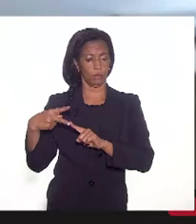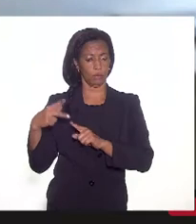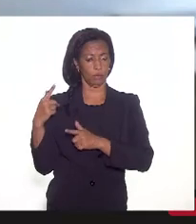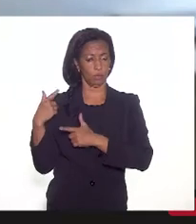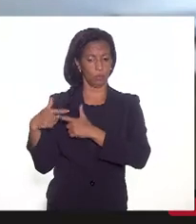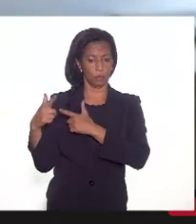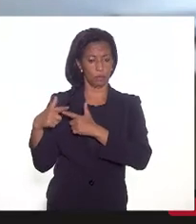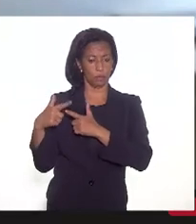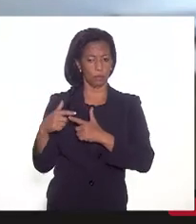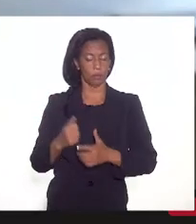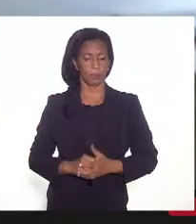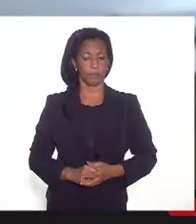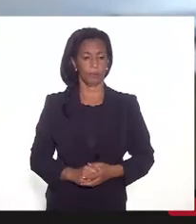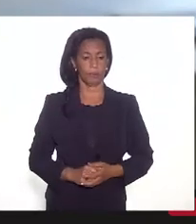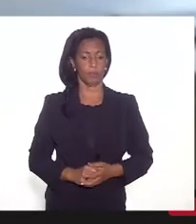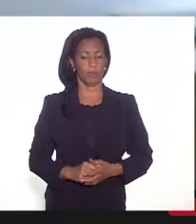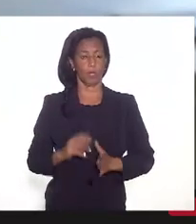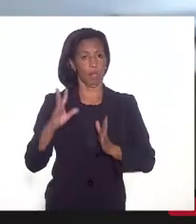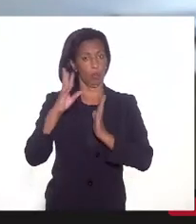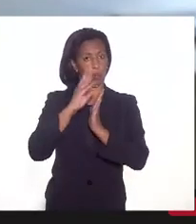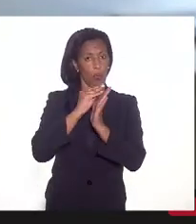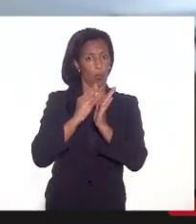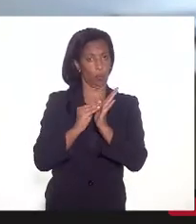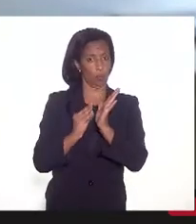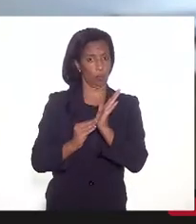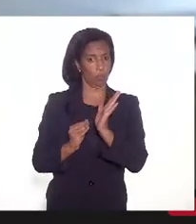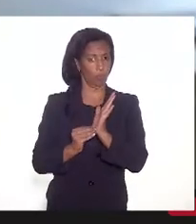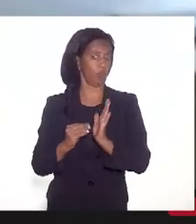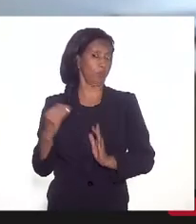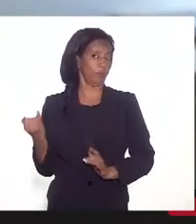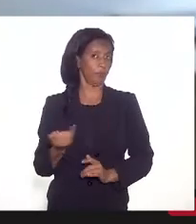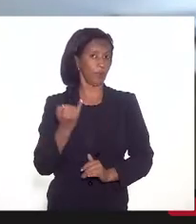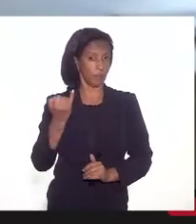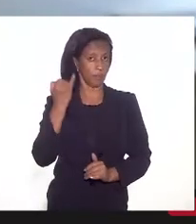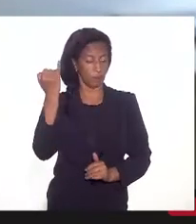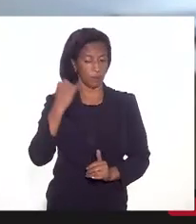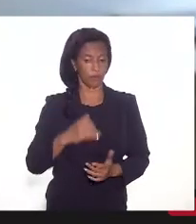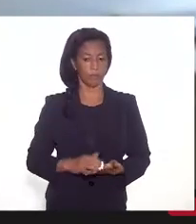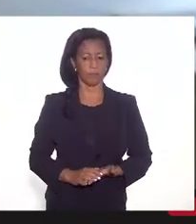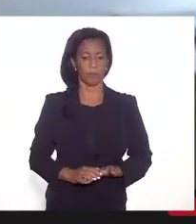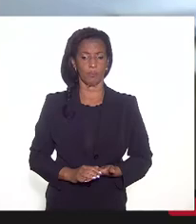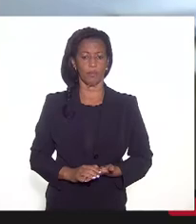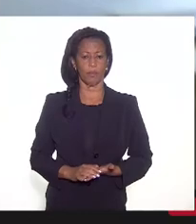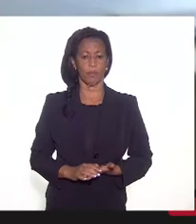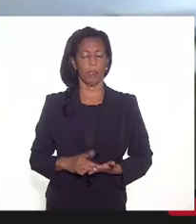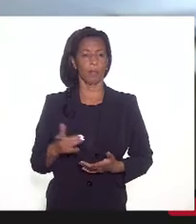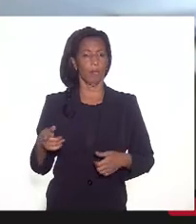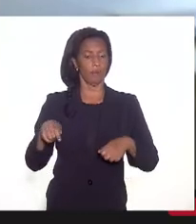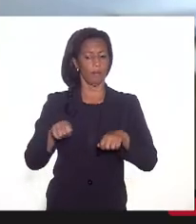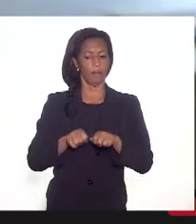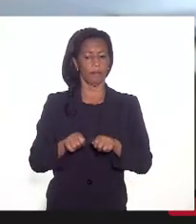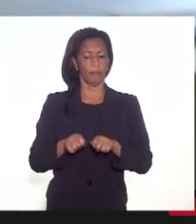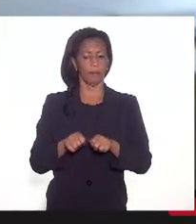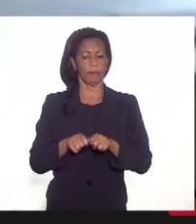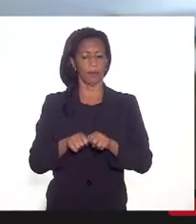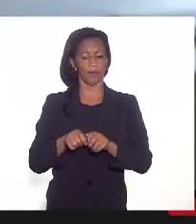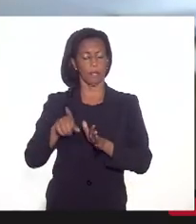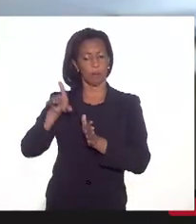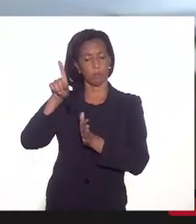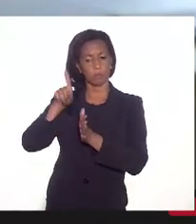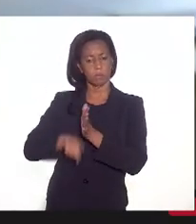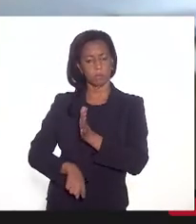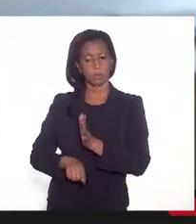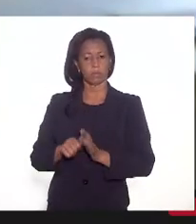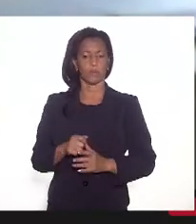porque é um conteúdo importante, o leilão reverso, para fazer o abatimento